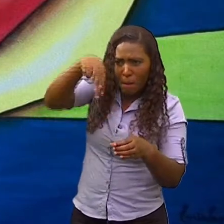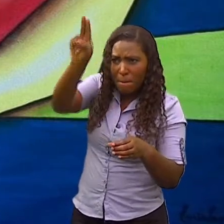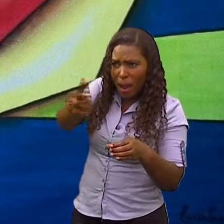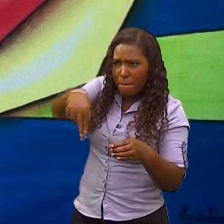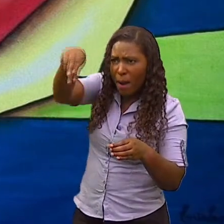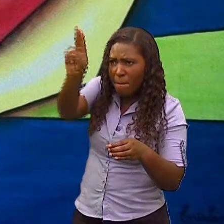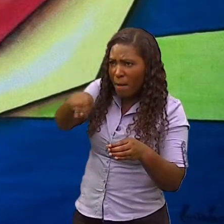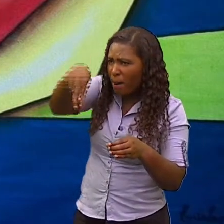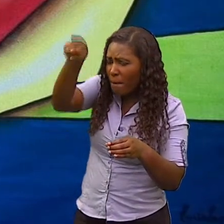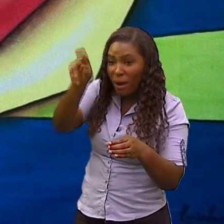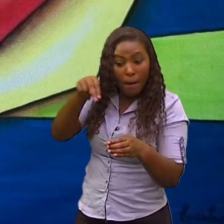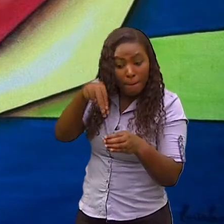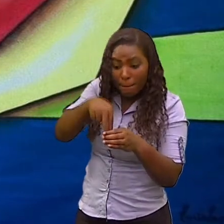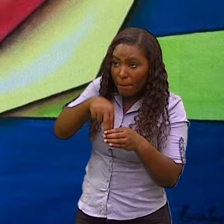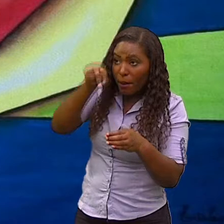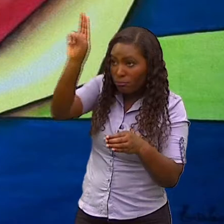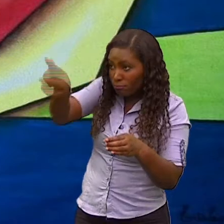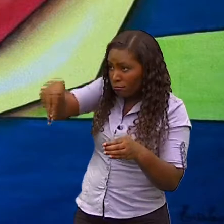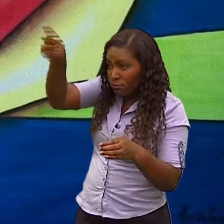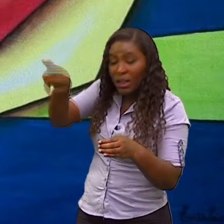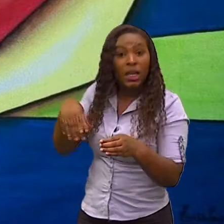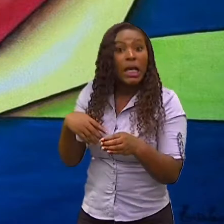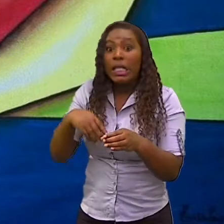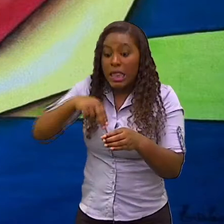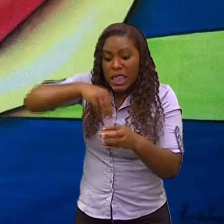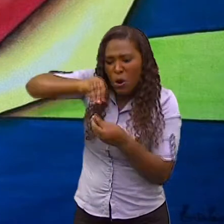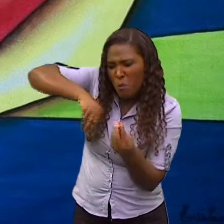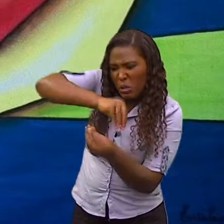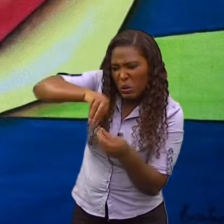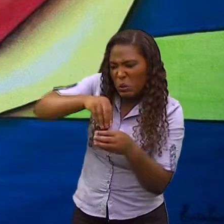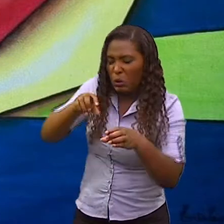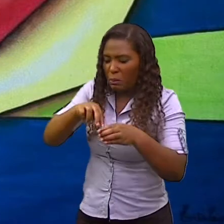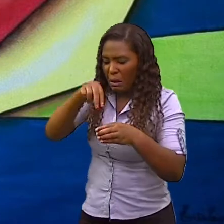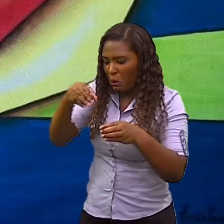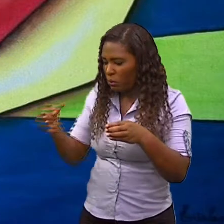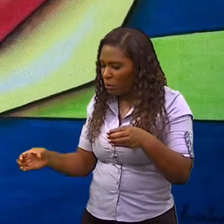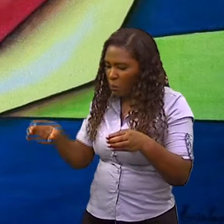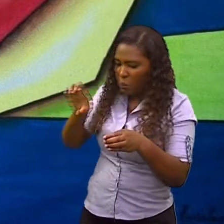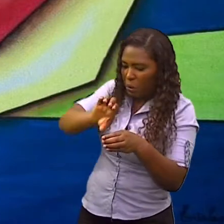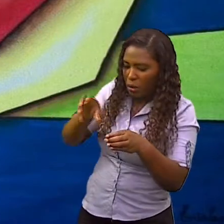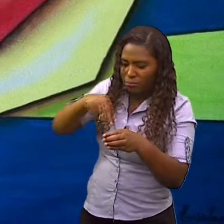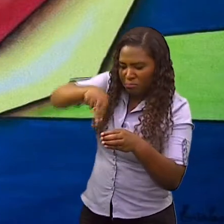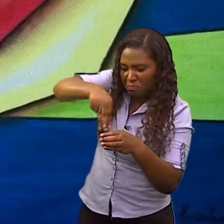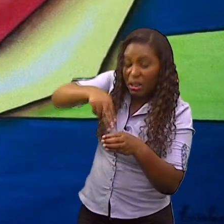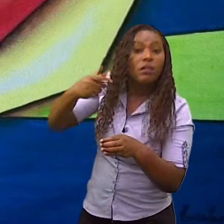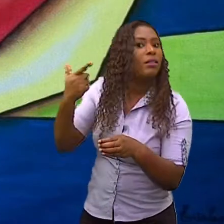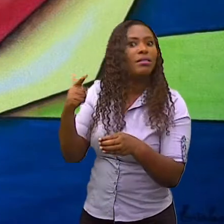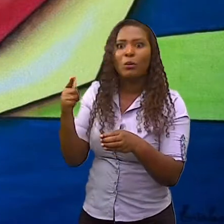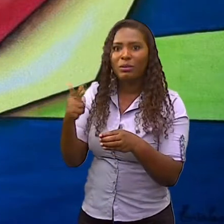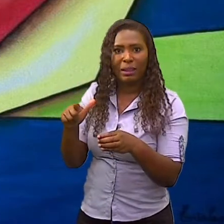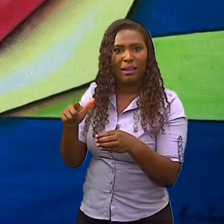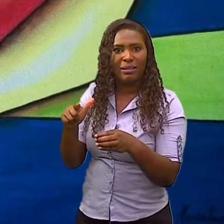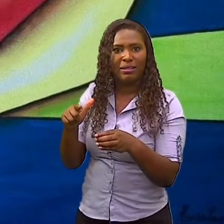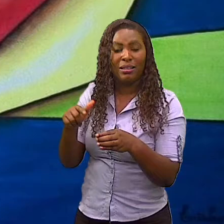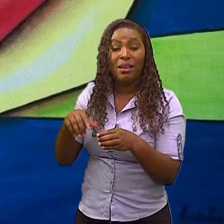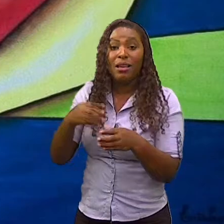feras do francês, devido à agressividade do emprego das cores, ou seja, não tem muito trato, não tem muita